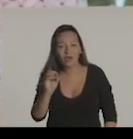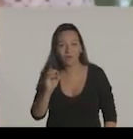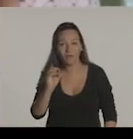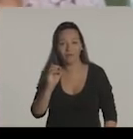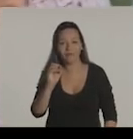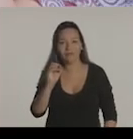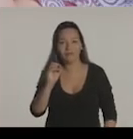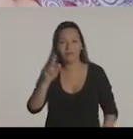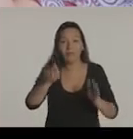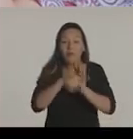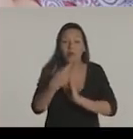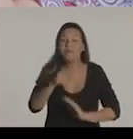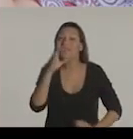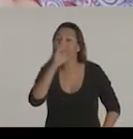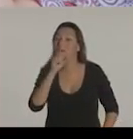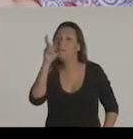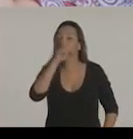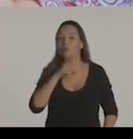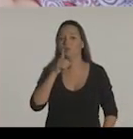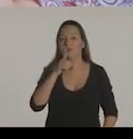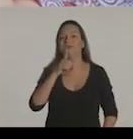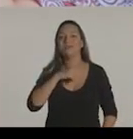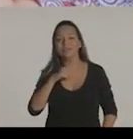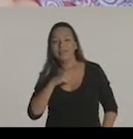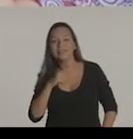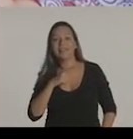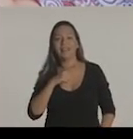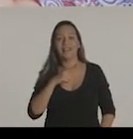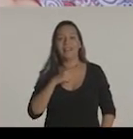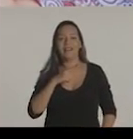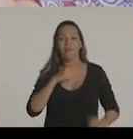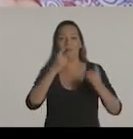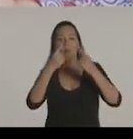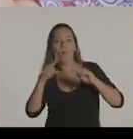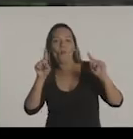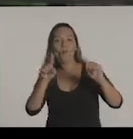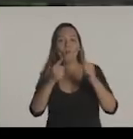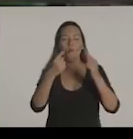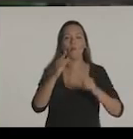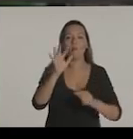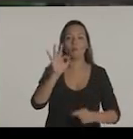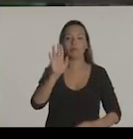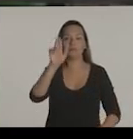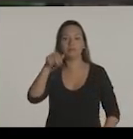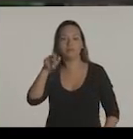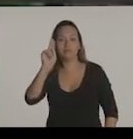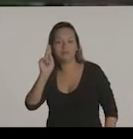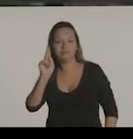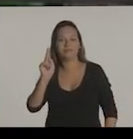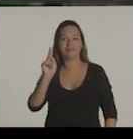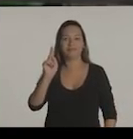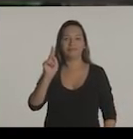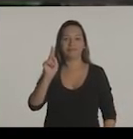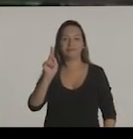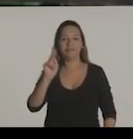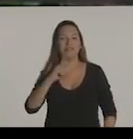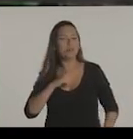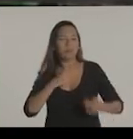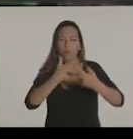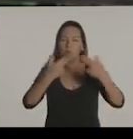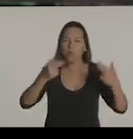no final de semana, se todas as favelas pensem com o baile funk. Para a produção, para a DJ, para o